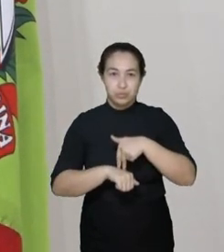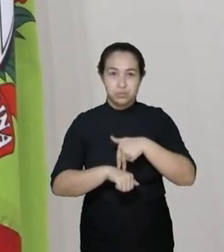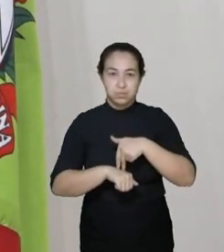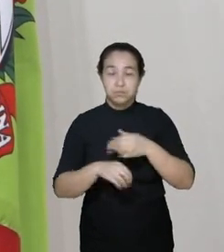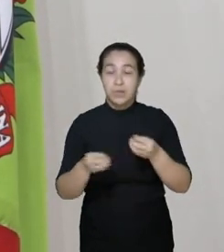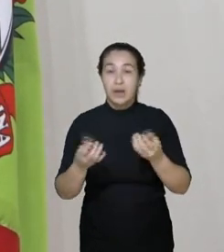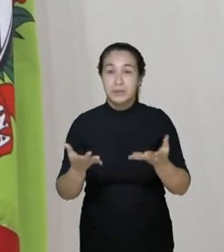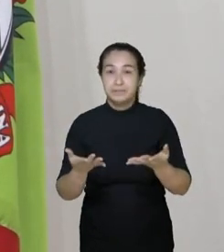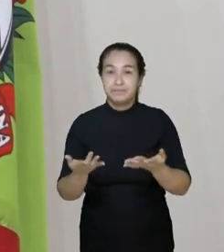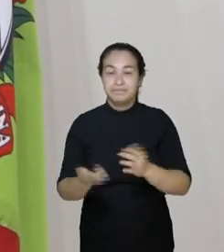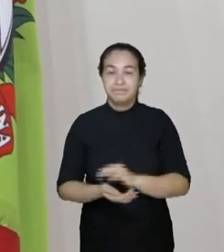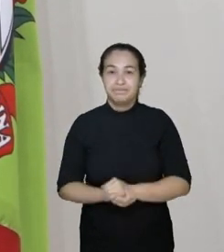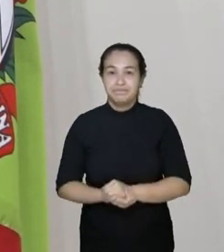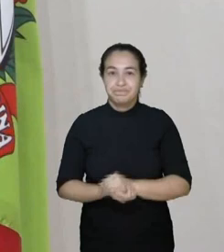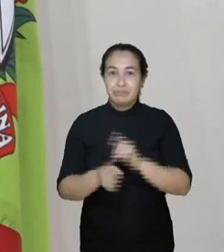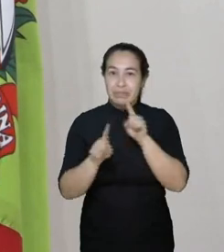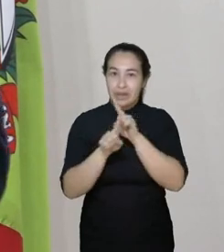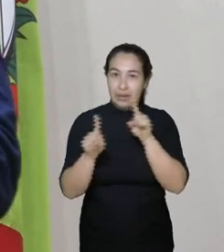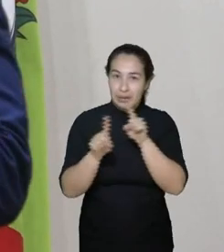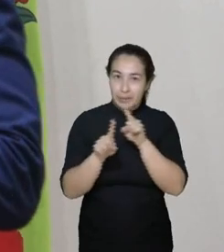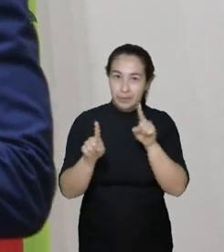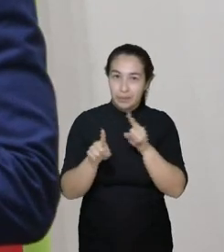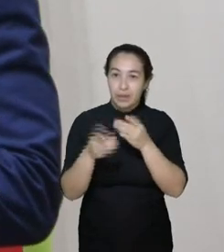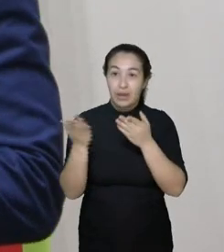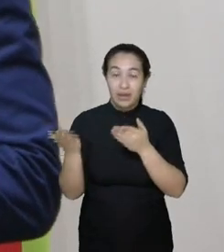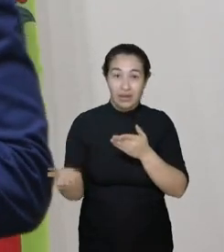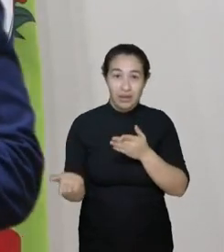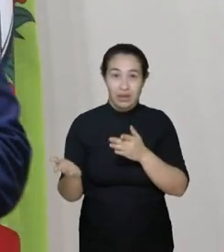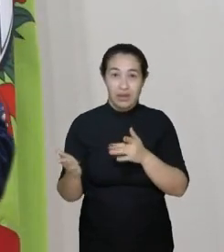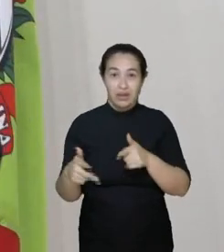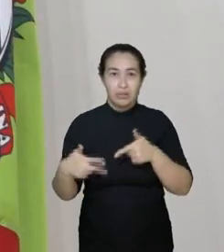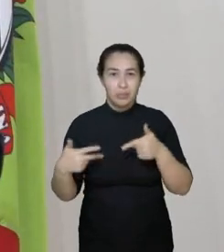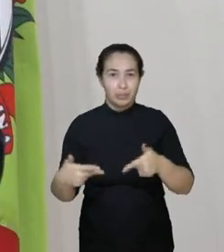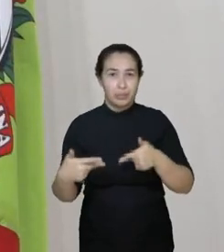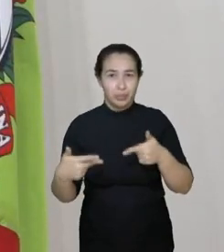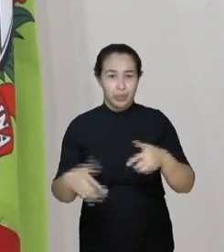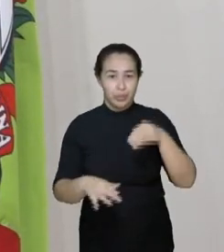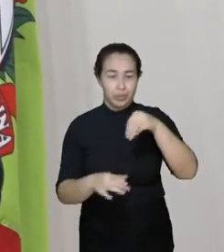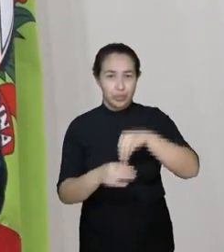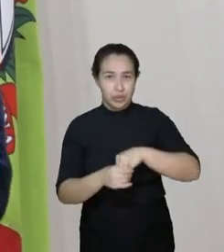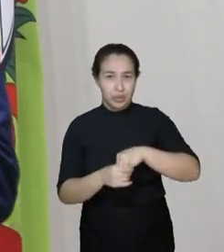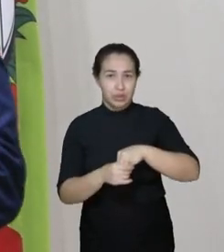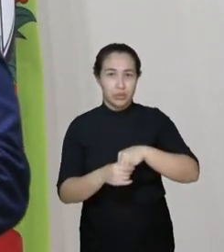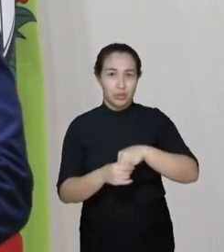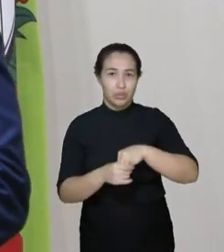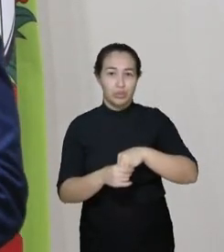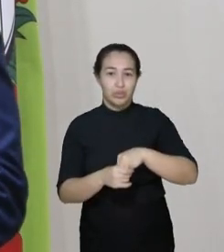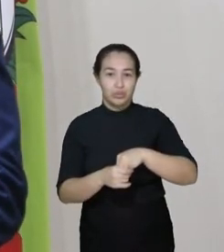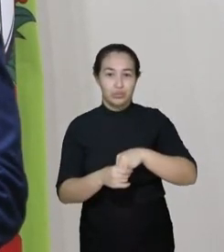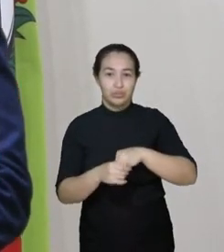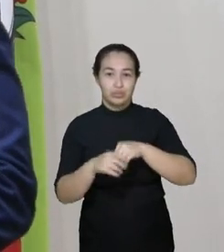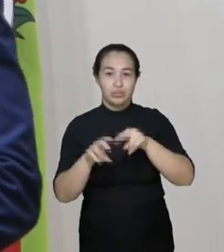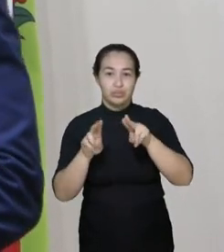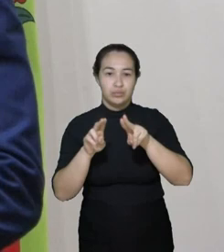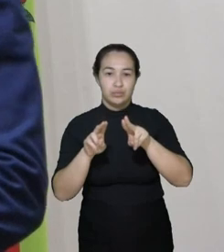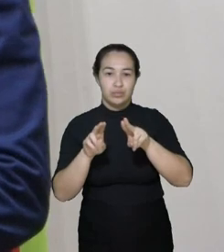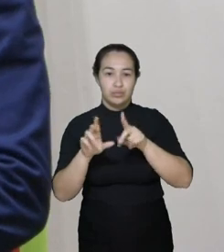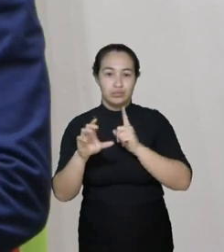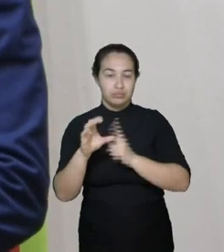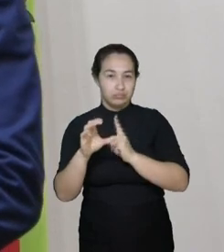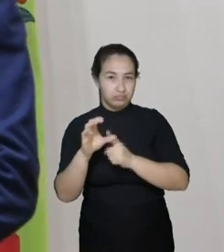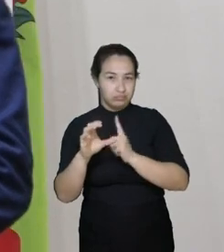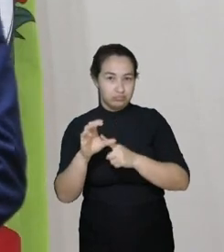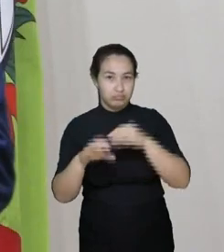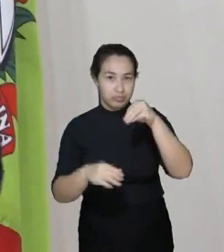criticar o ativismo comunista dentro das universidades, dentro das escolas,